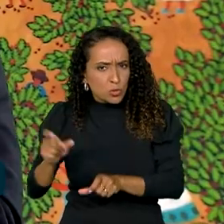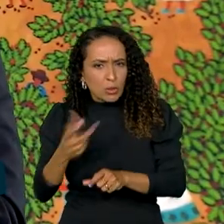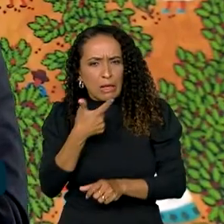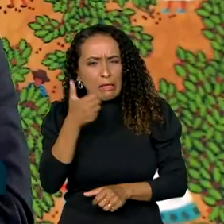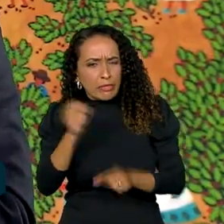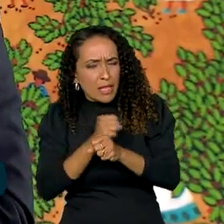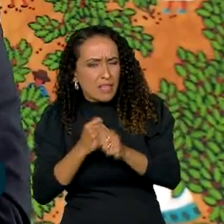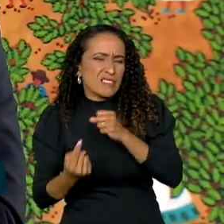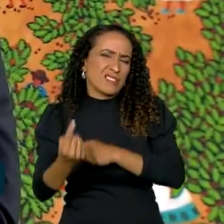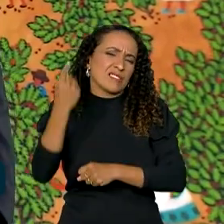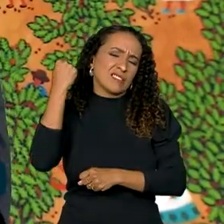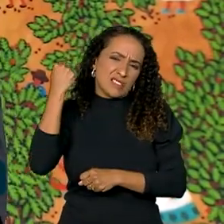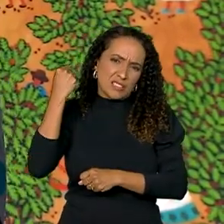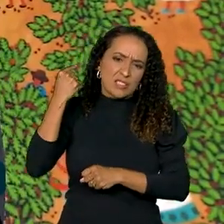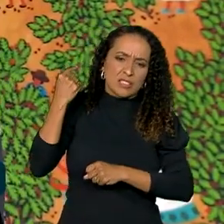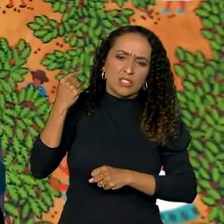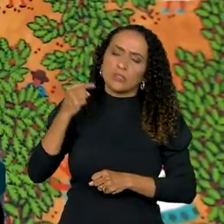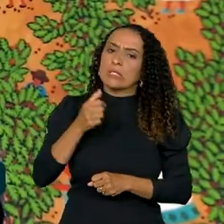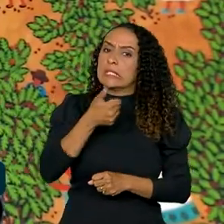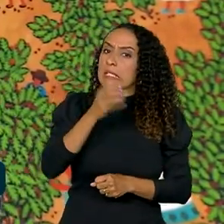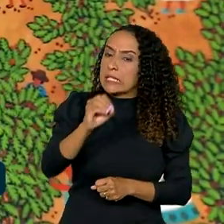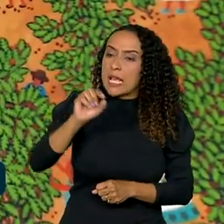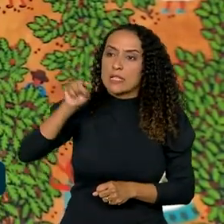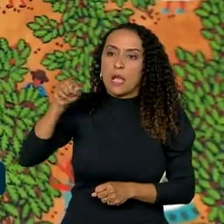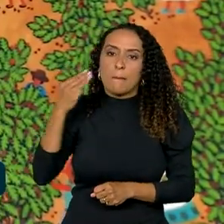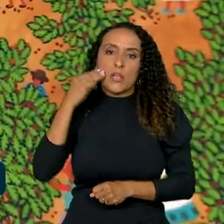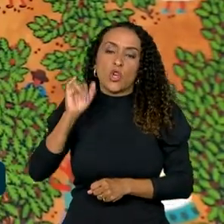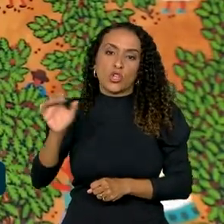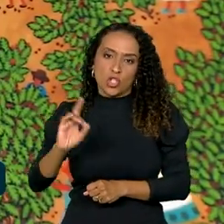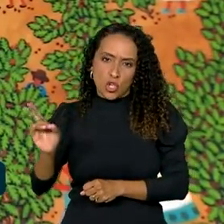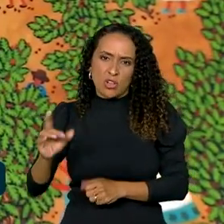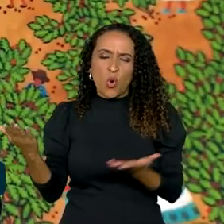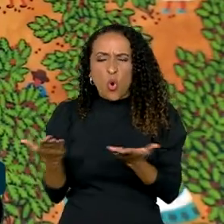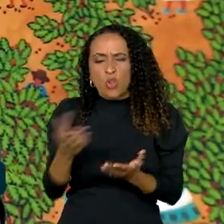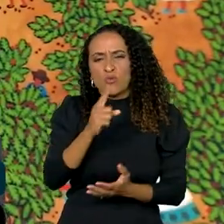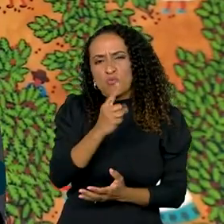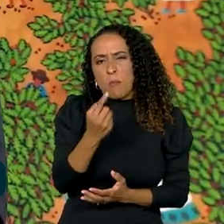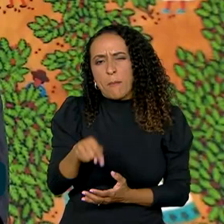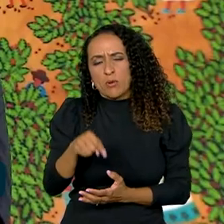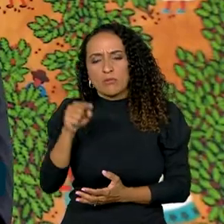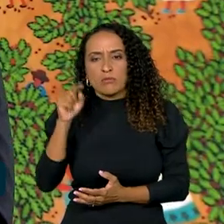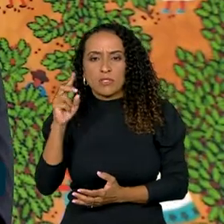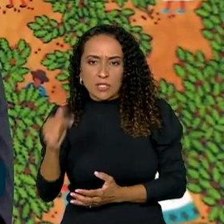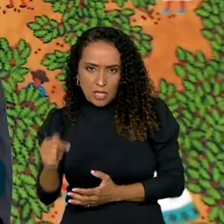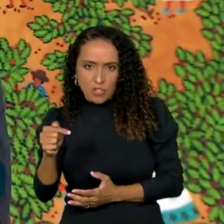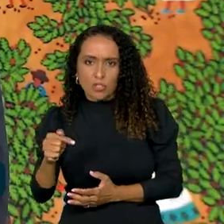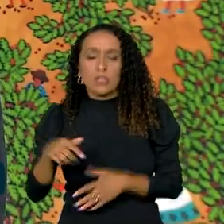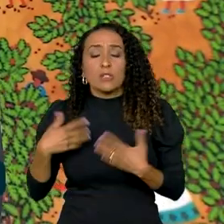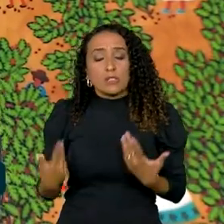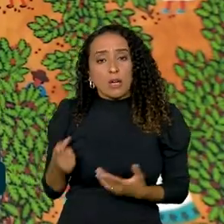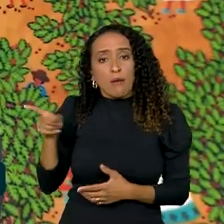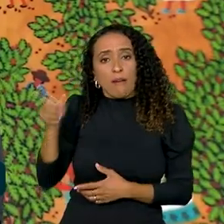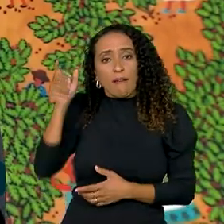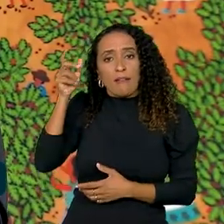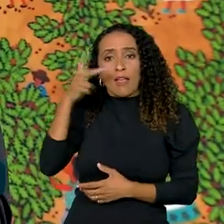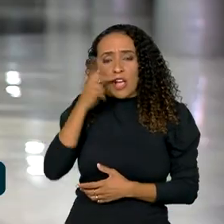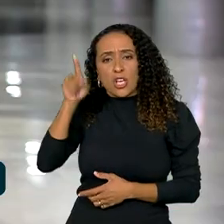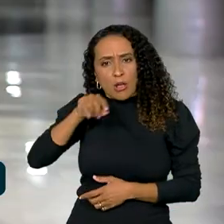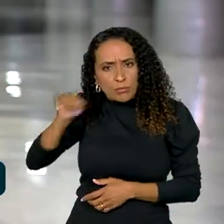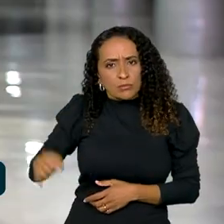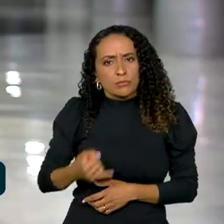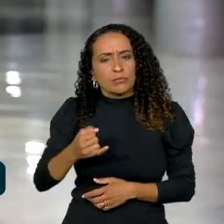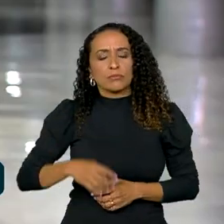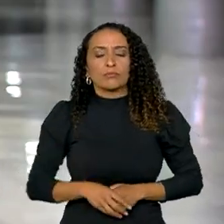Há 10 ou 15 anos atrás, cada hora de 10 bilhões de dólares por ano, hoje está em 1,7. E o presidente acha que uma grande oportunidade.